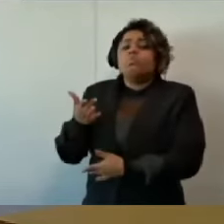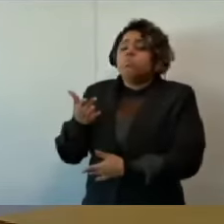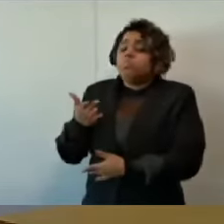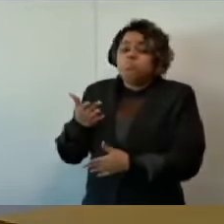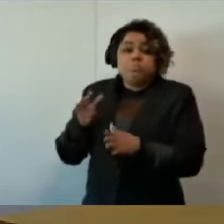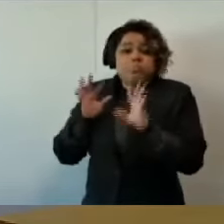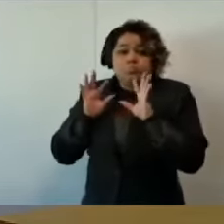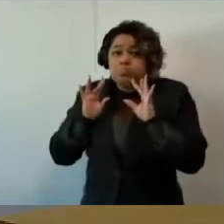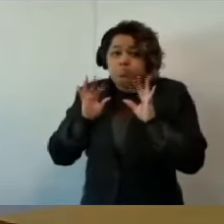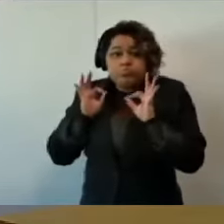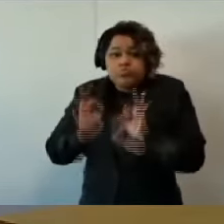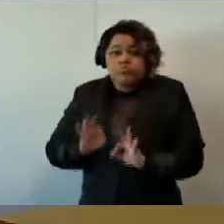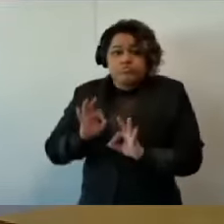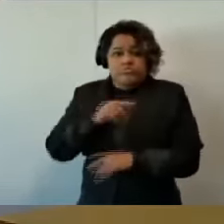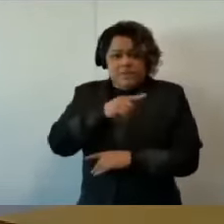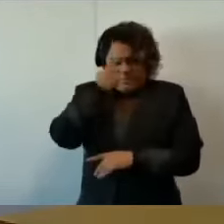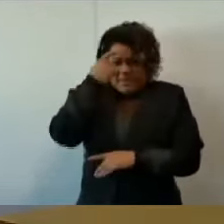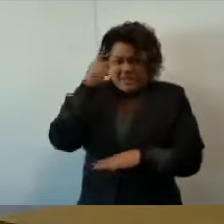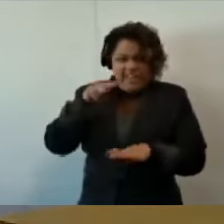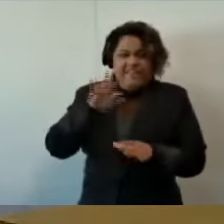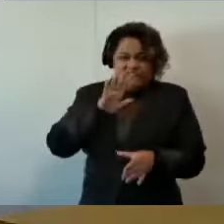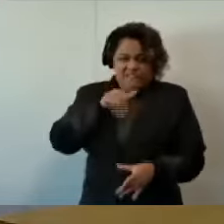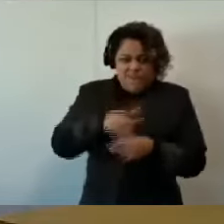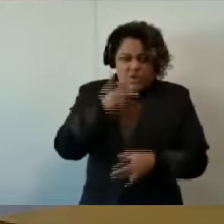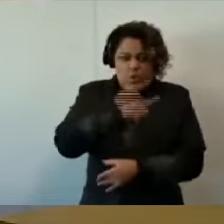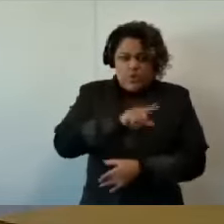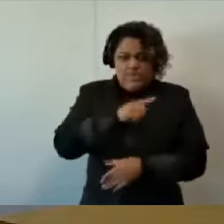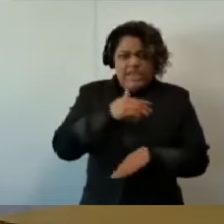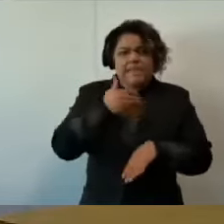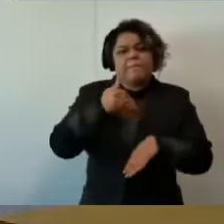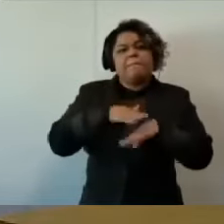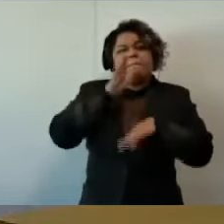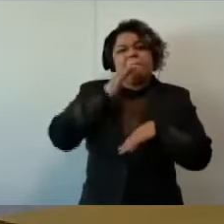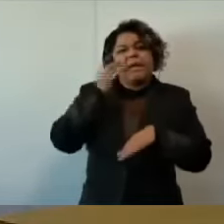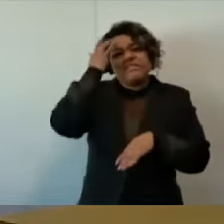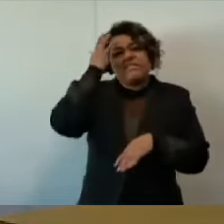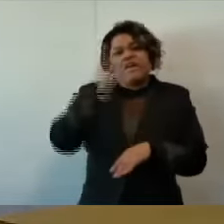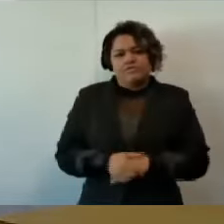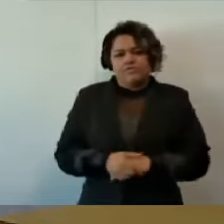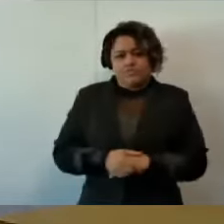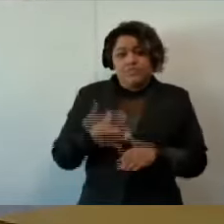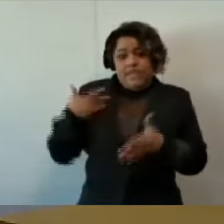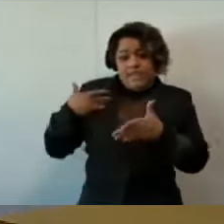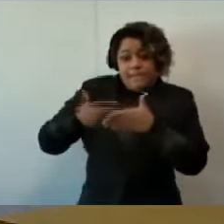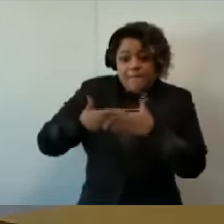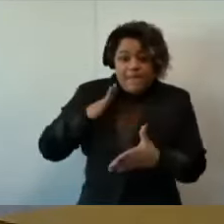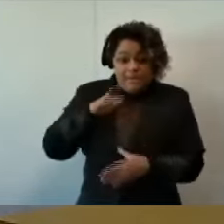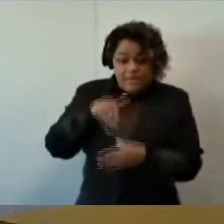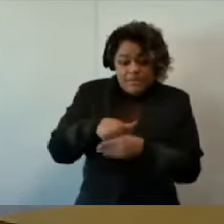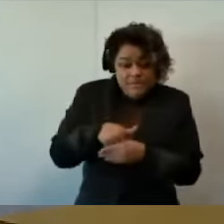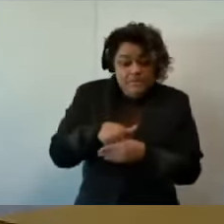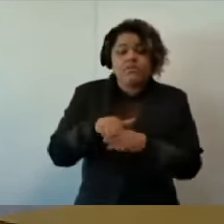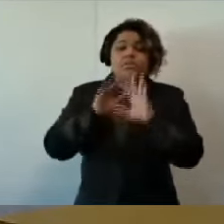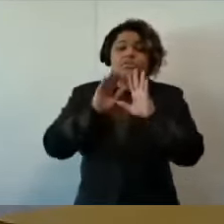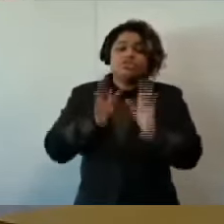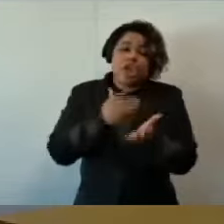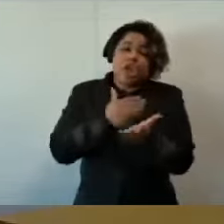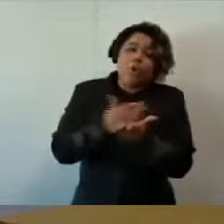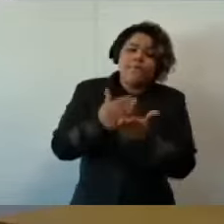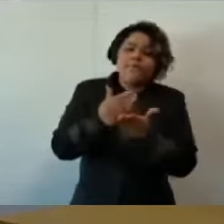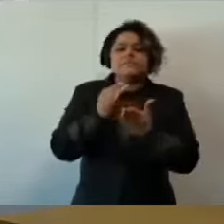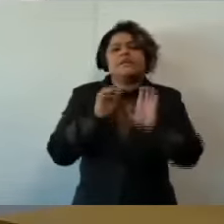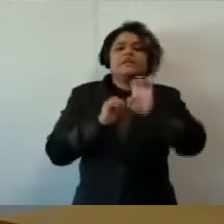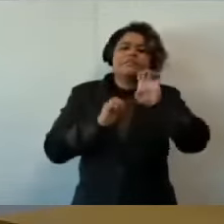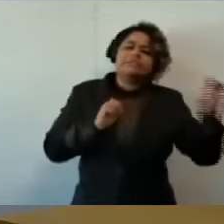esquerda, dar votos e, na hora da eleição, quando a eleição vai chegando, igual a gente está agora, começam os acenos da esquerda ao público